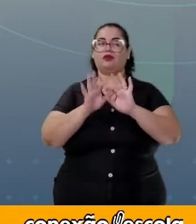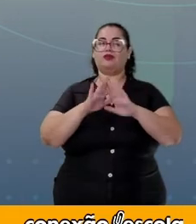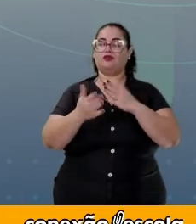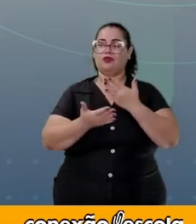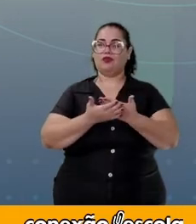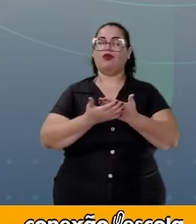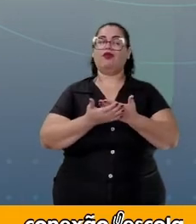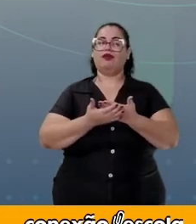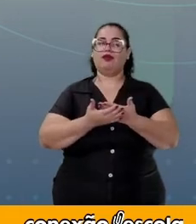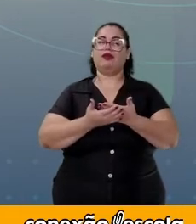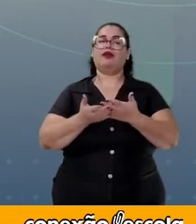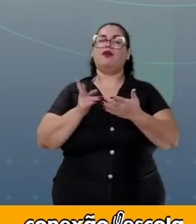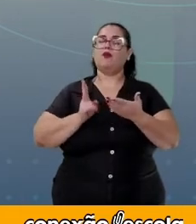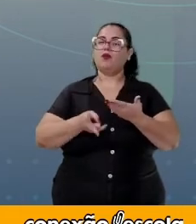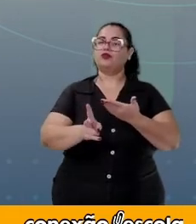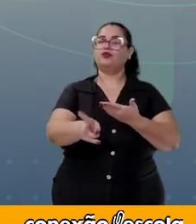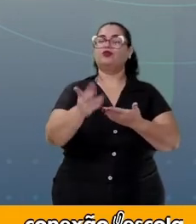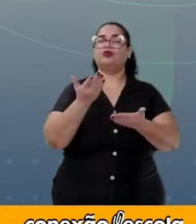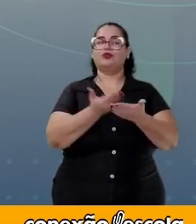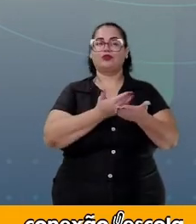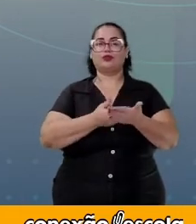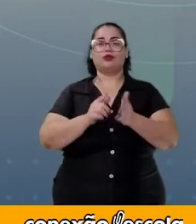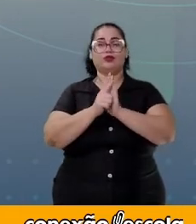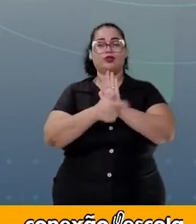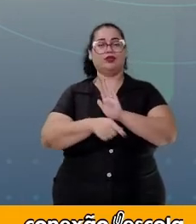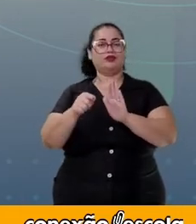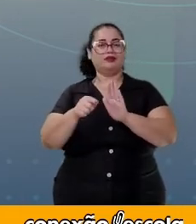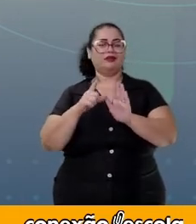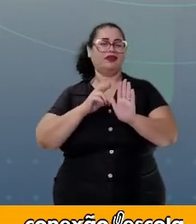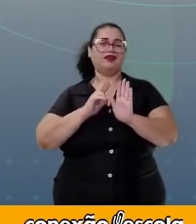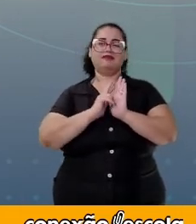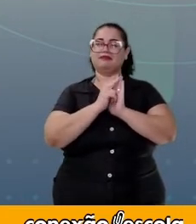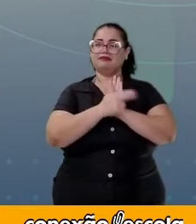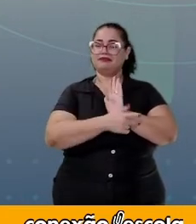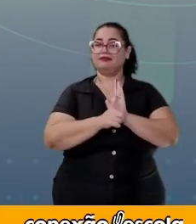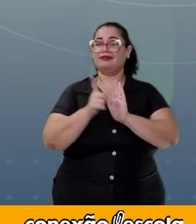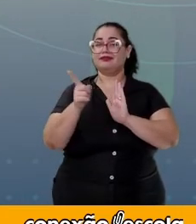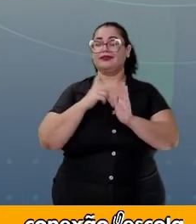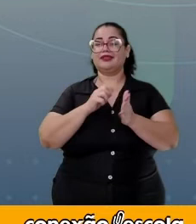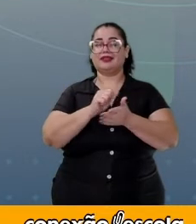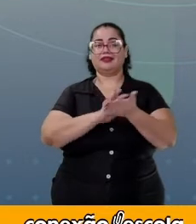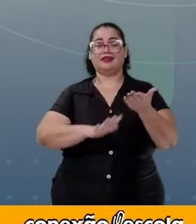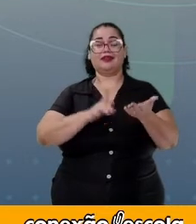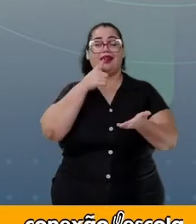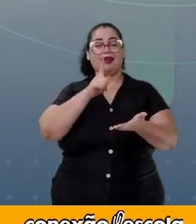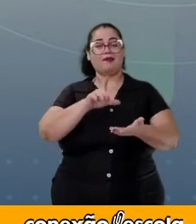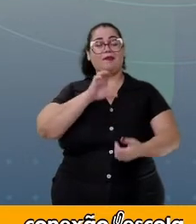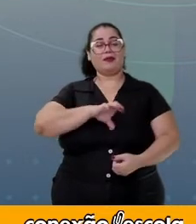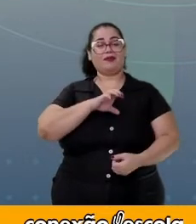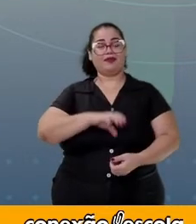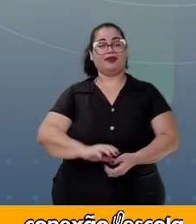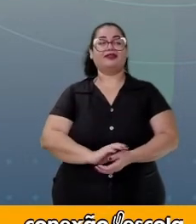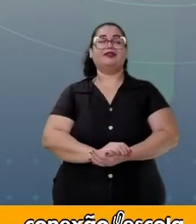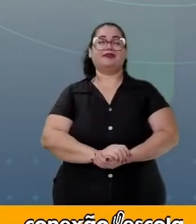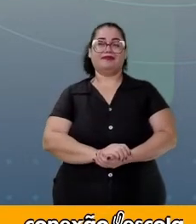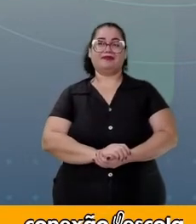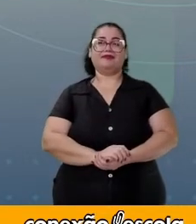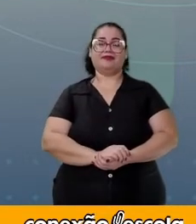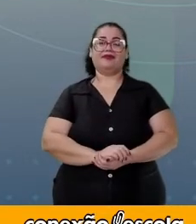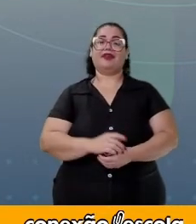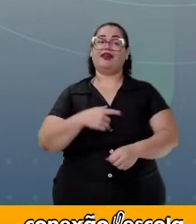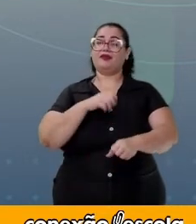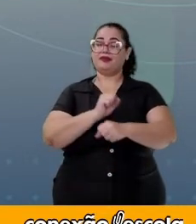Escola e continuar estudando esse gênero e tantos outros na disciplina de língua portuguesa? Então,